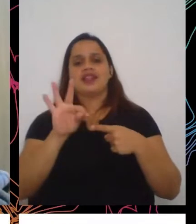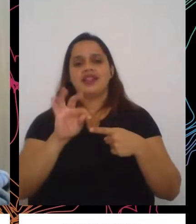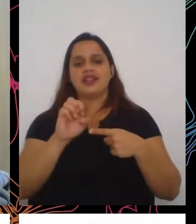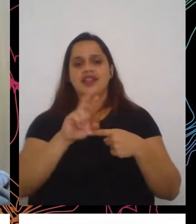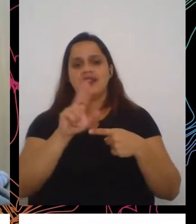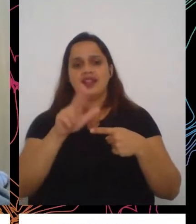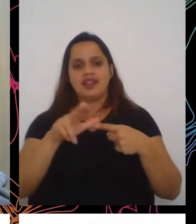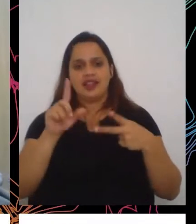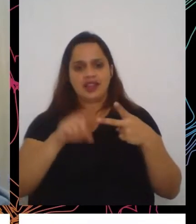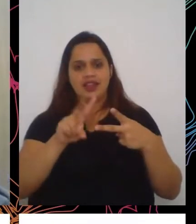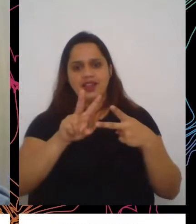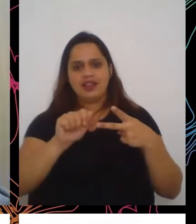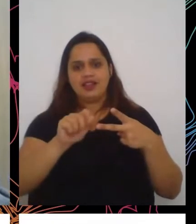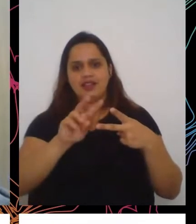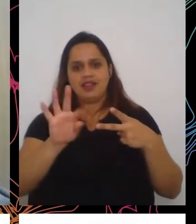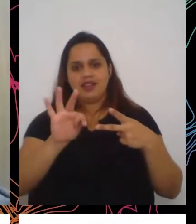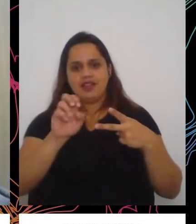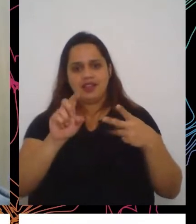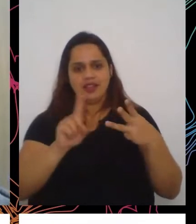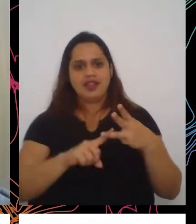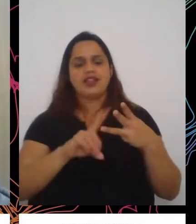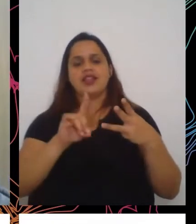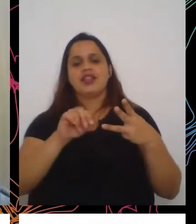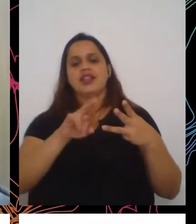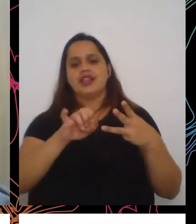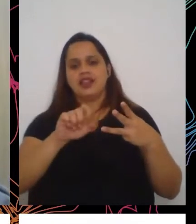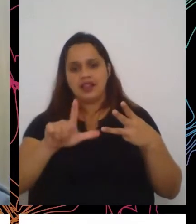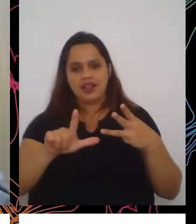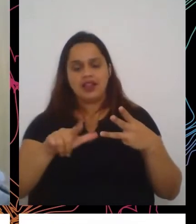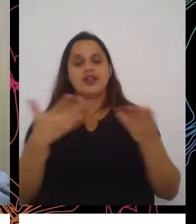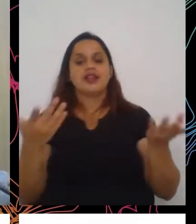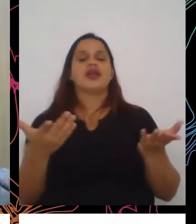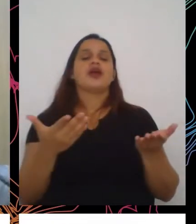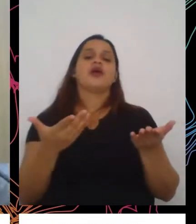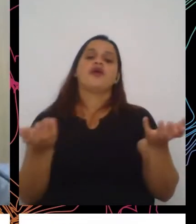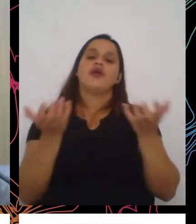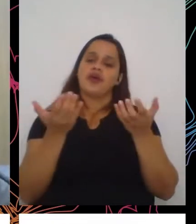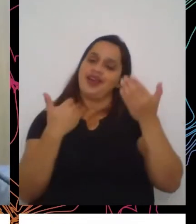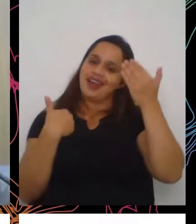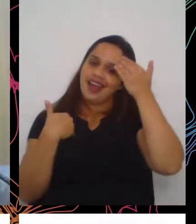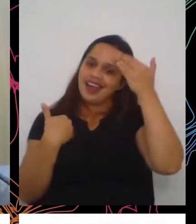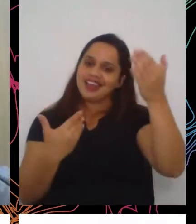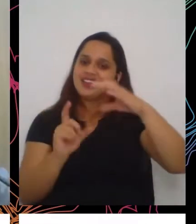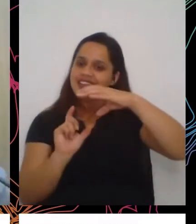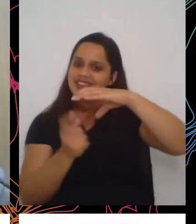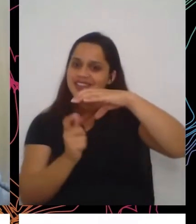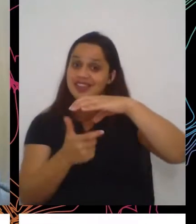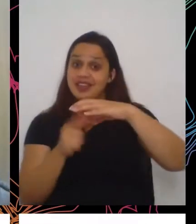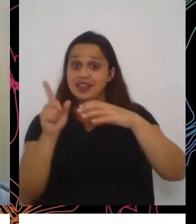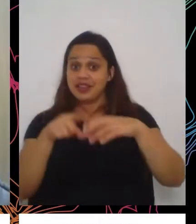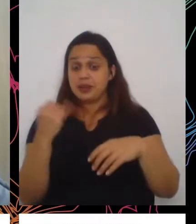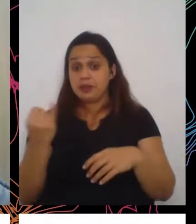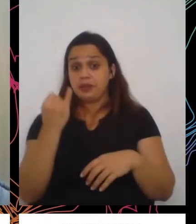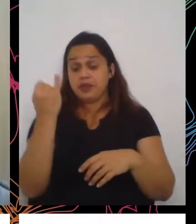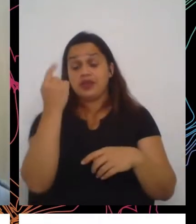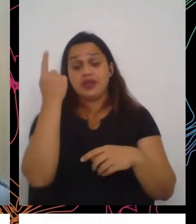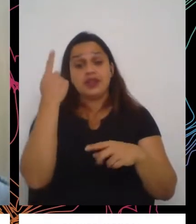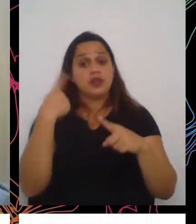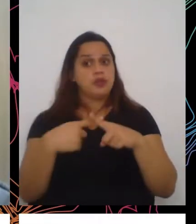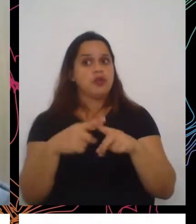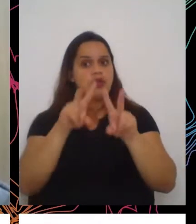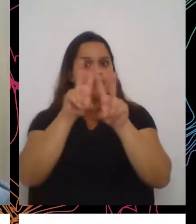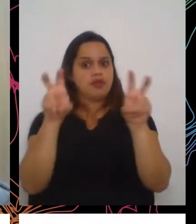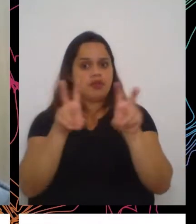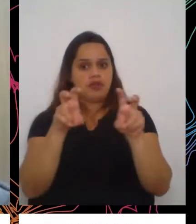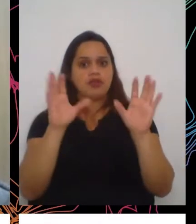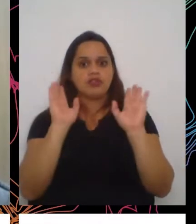com o Daniel. Então, nome, Rejane, quero agradecer o Instituto e a importância deste debate. Eu já tive